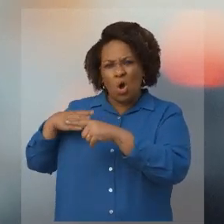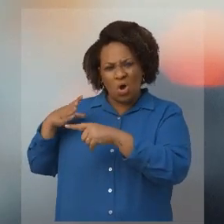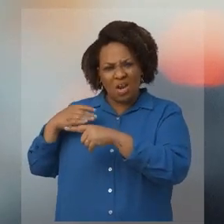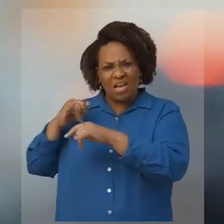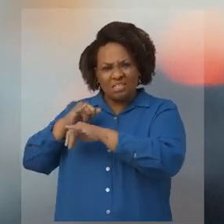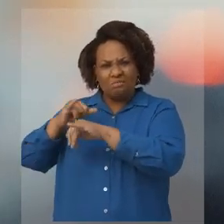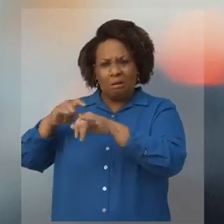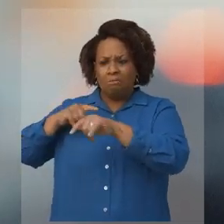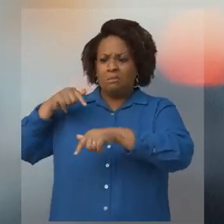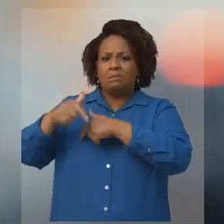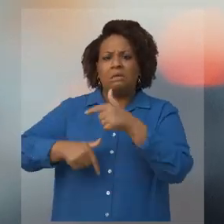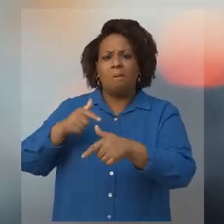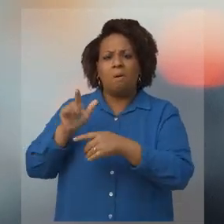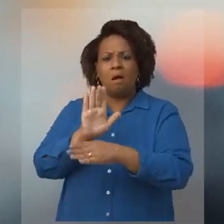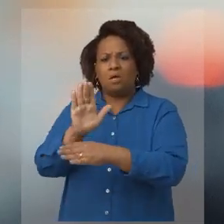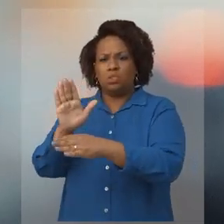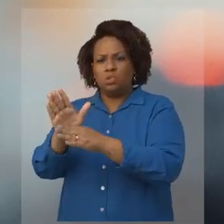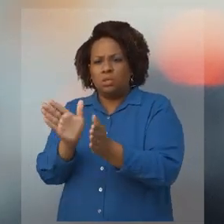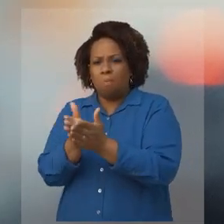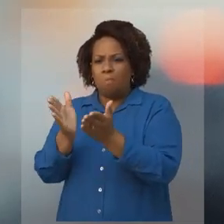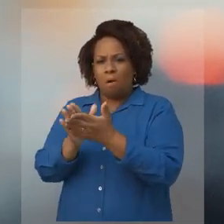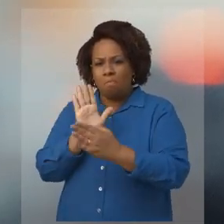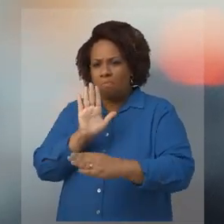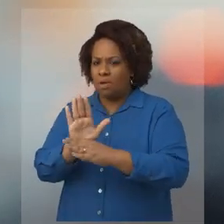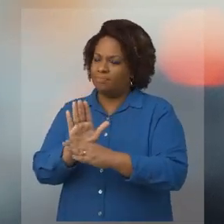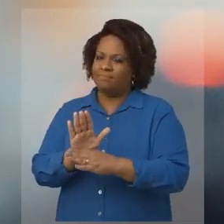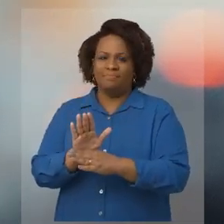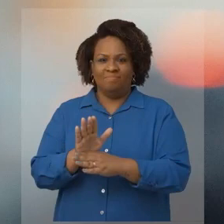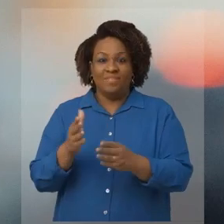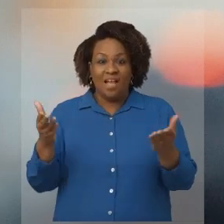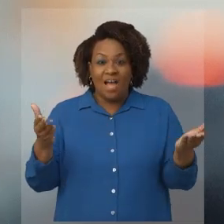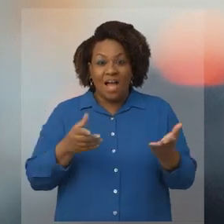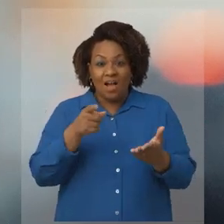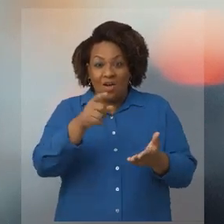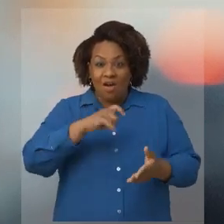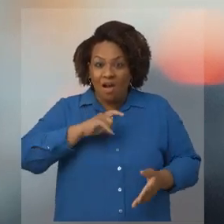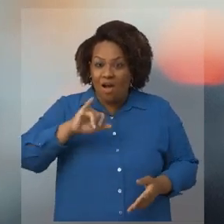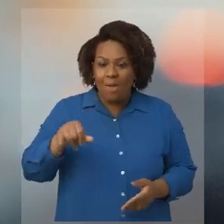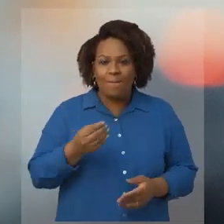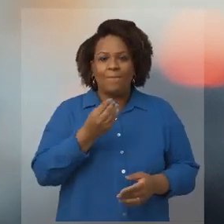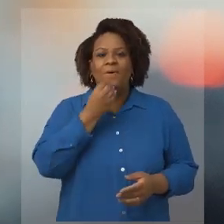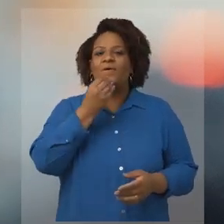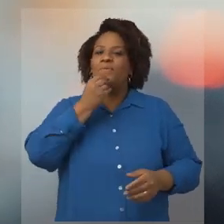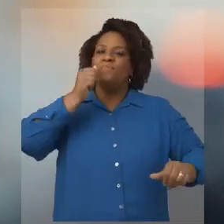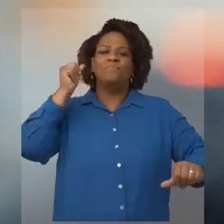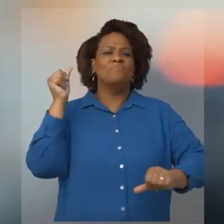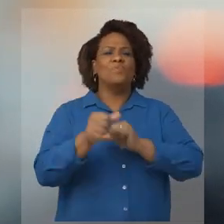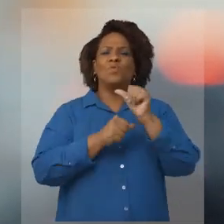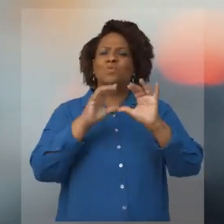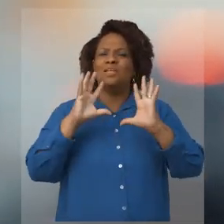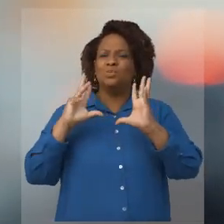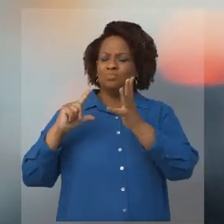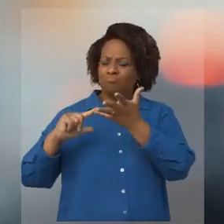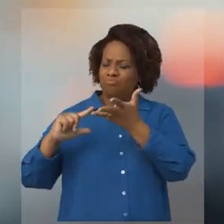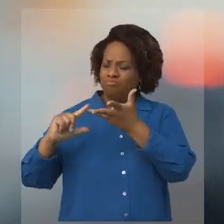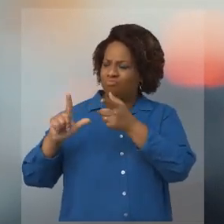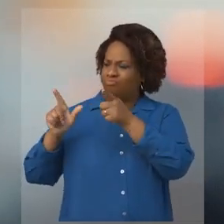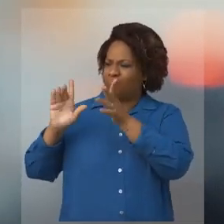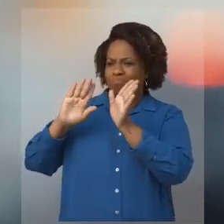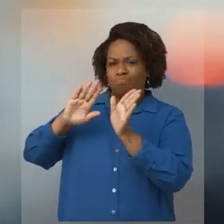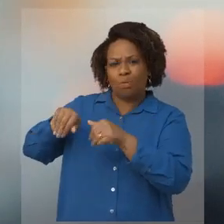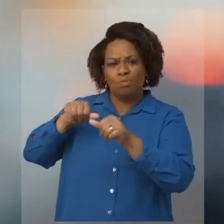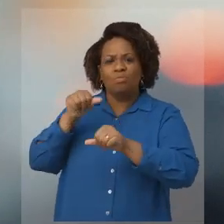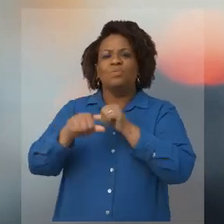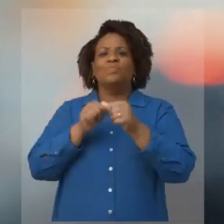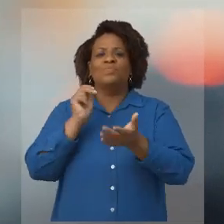dizer que trabalham pelos mais pobres. Agora você tem a oportunidade de mudar tudo isso, de verdade.